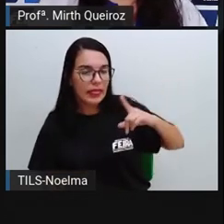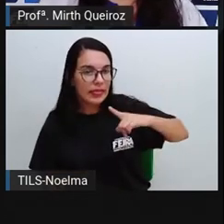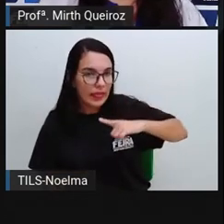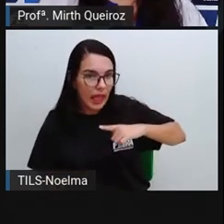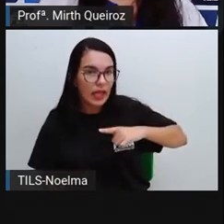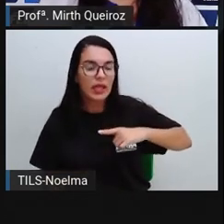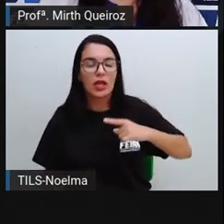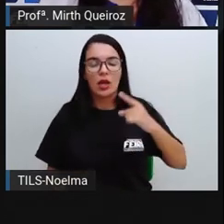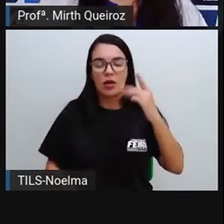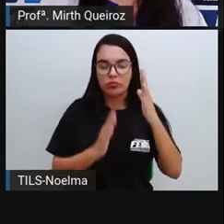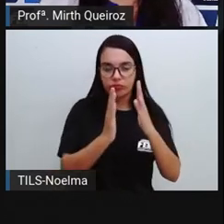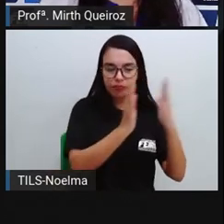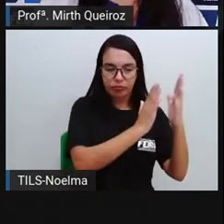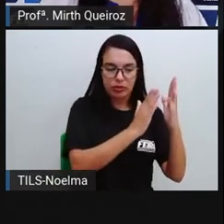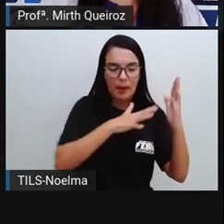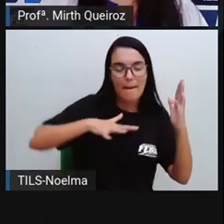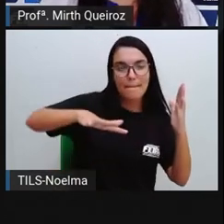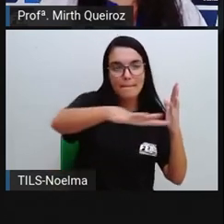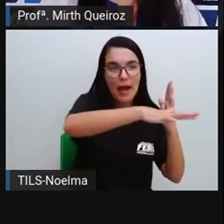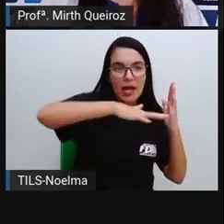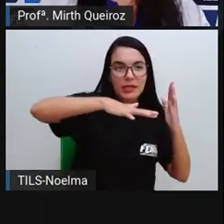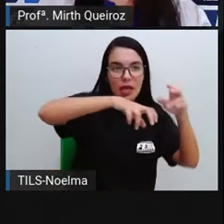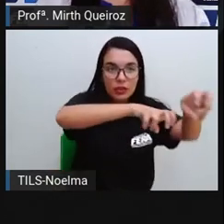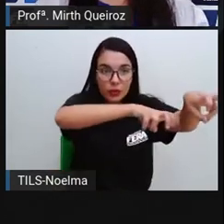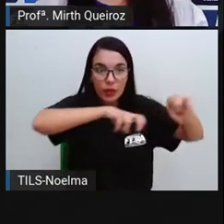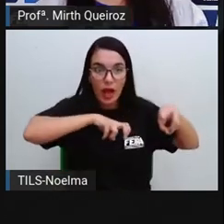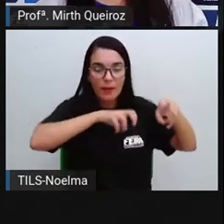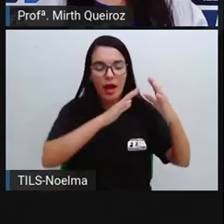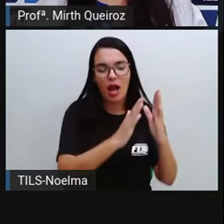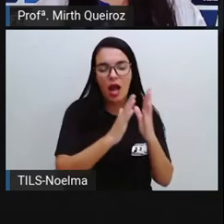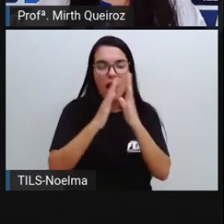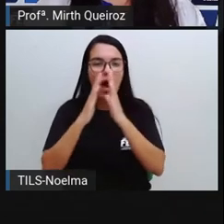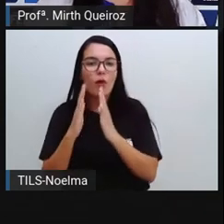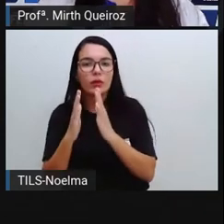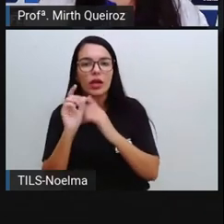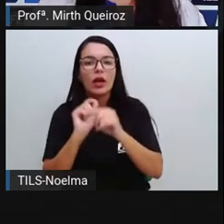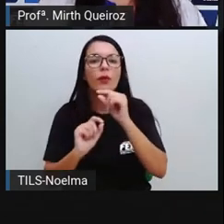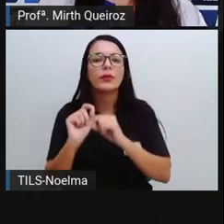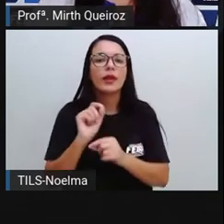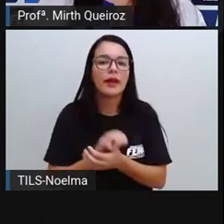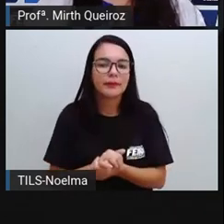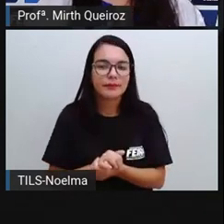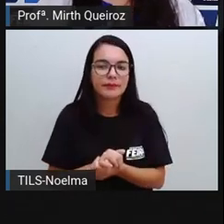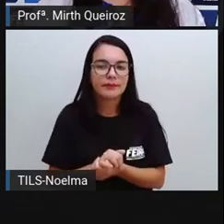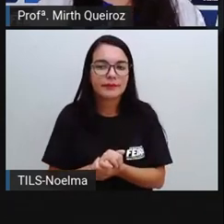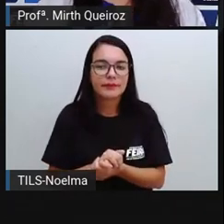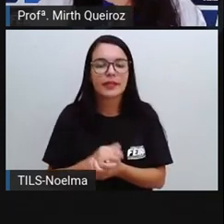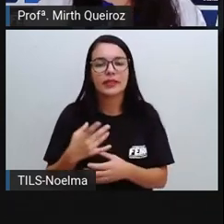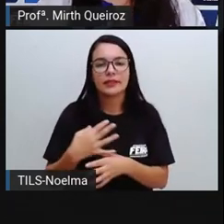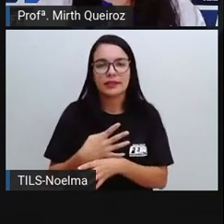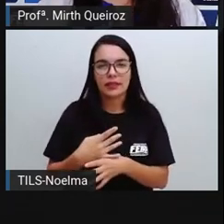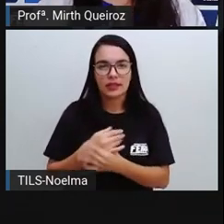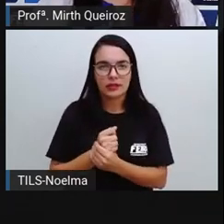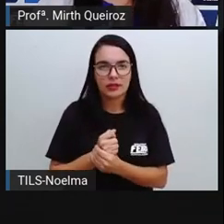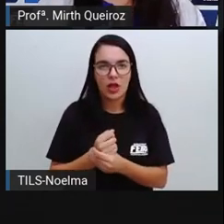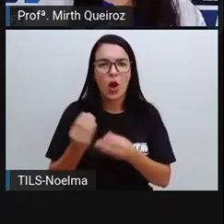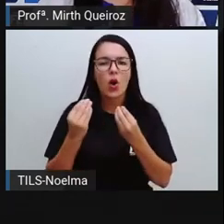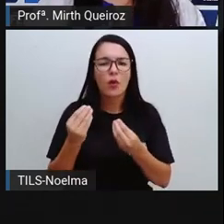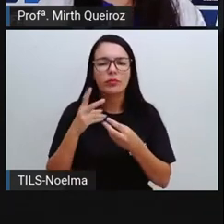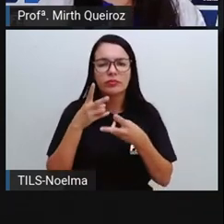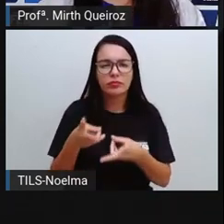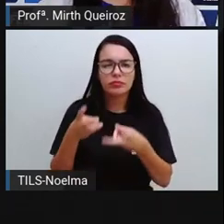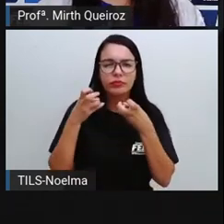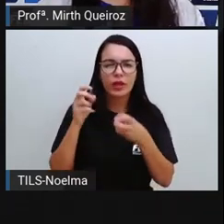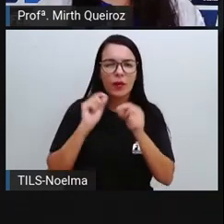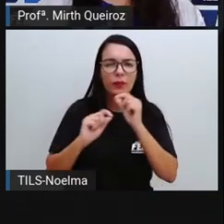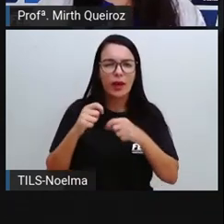paisagem aí, né, do campo e nós temos aí uma imagem aí da cidade. Como se pode observar nessa